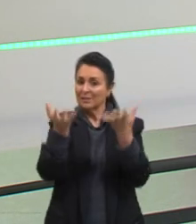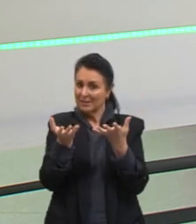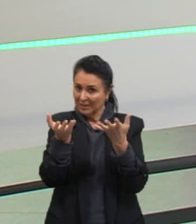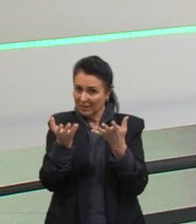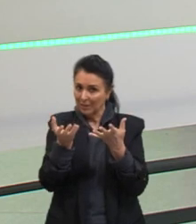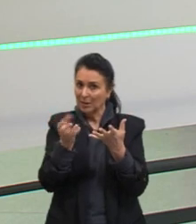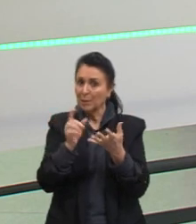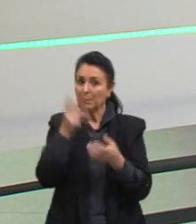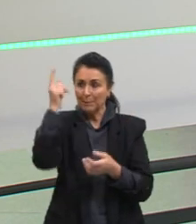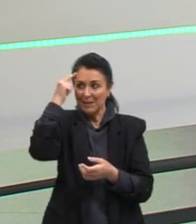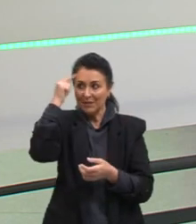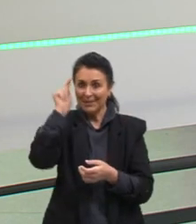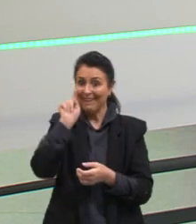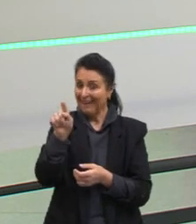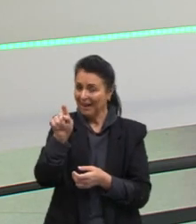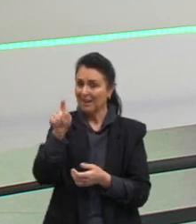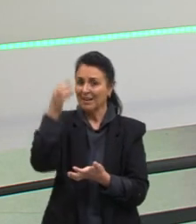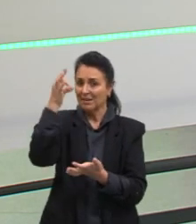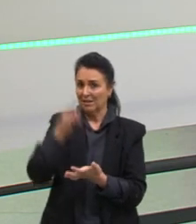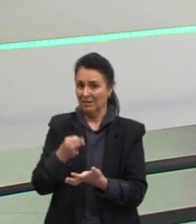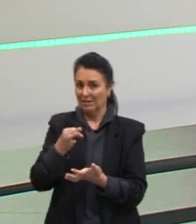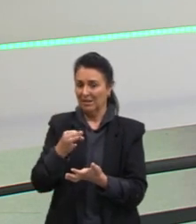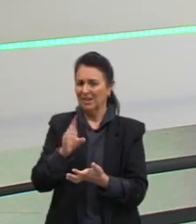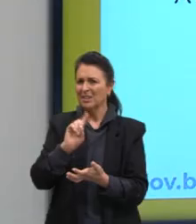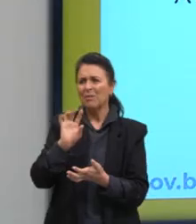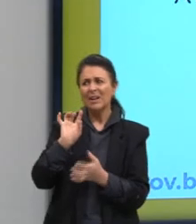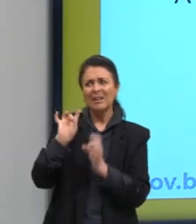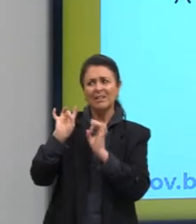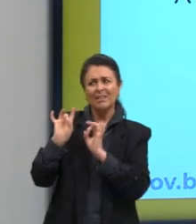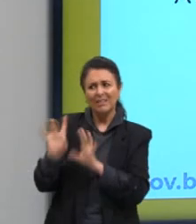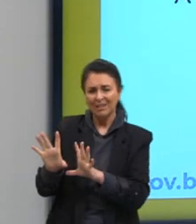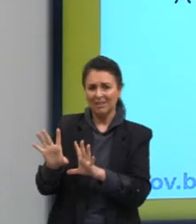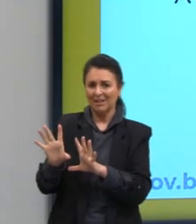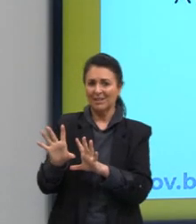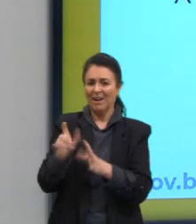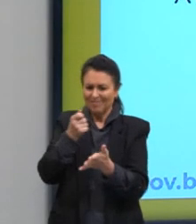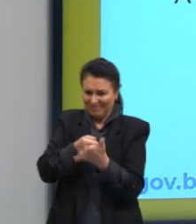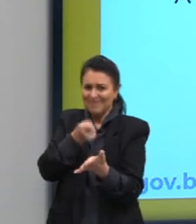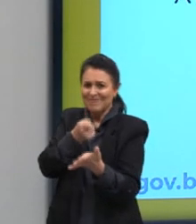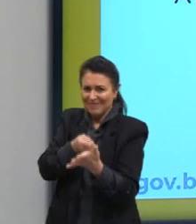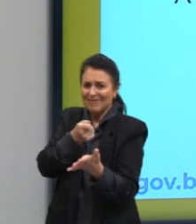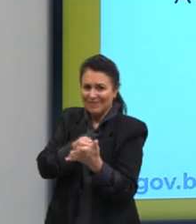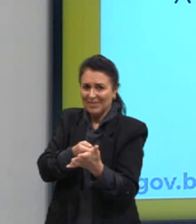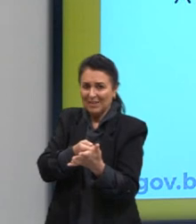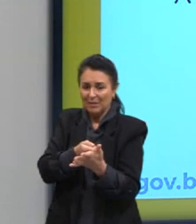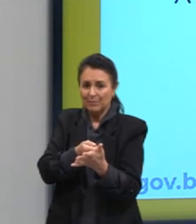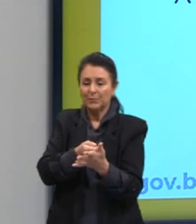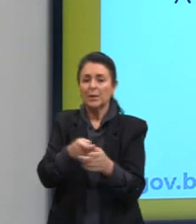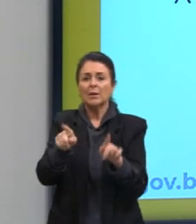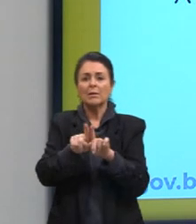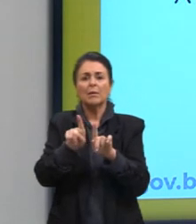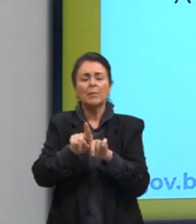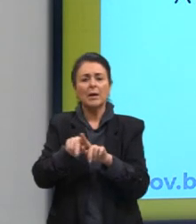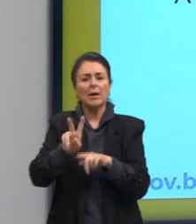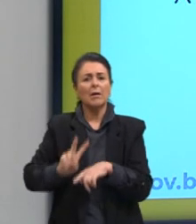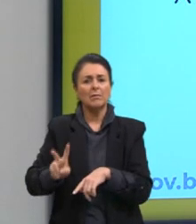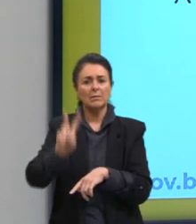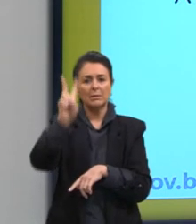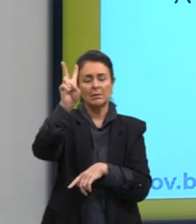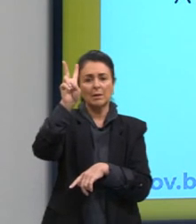desprezavam totalmente o proselitismo religioso. A revalorização dos ritos